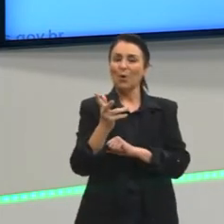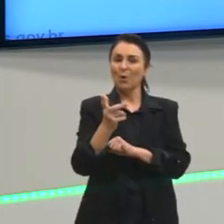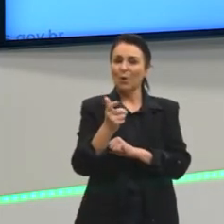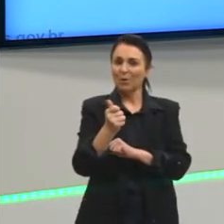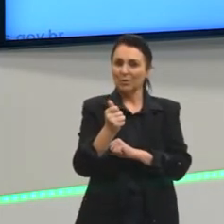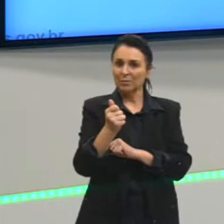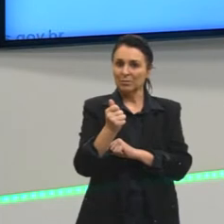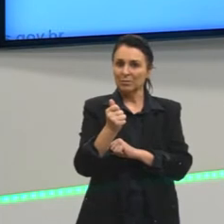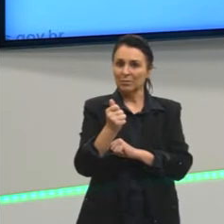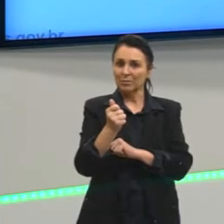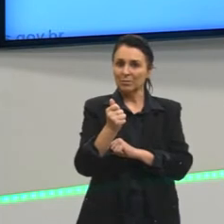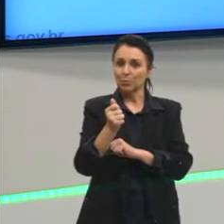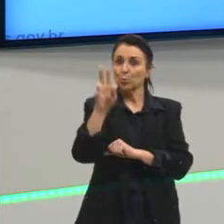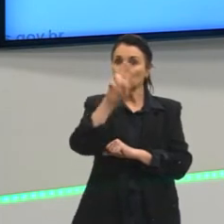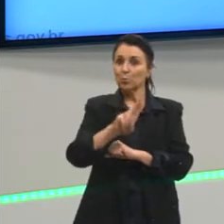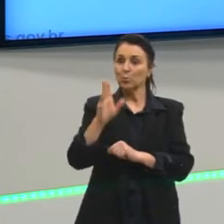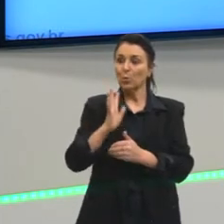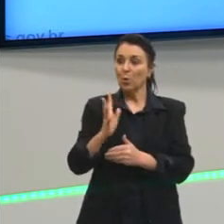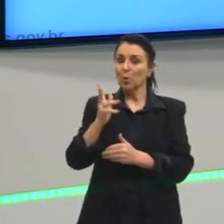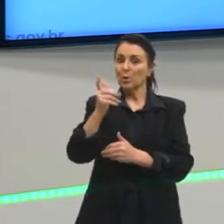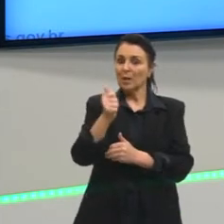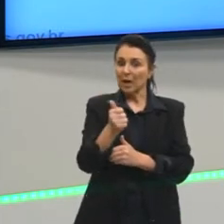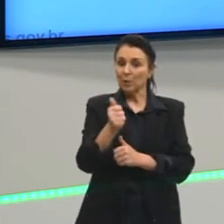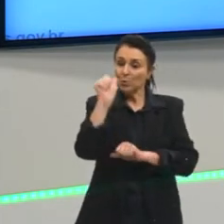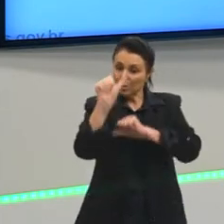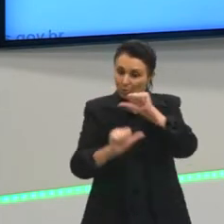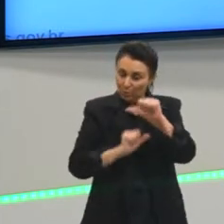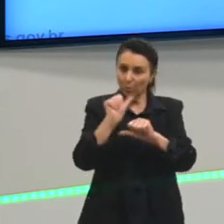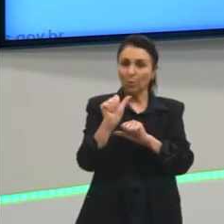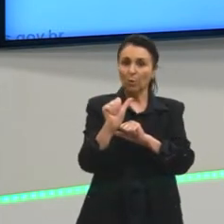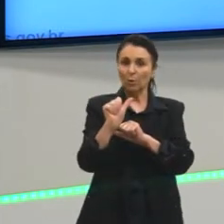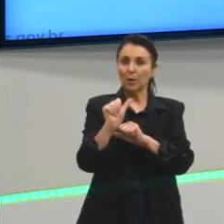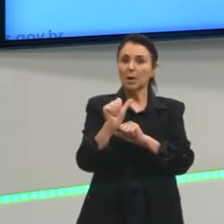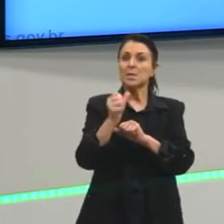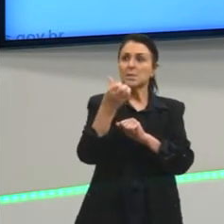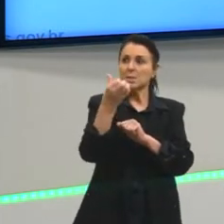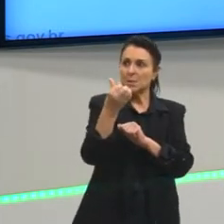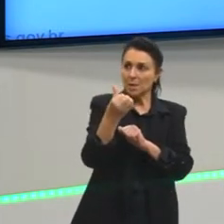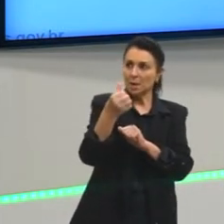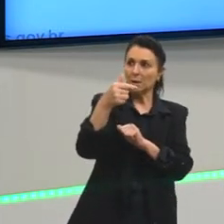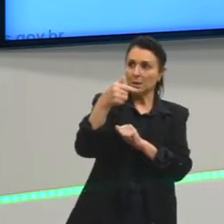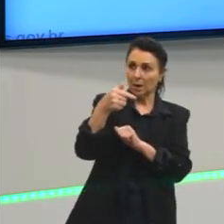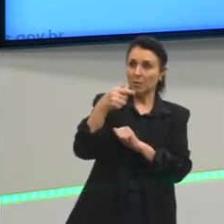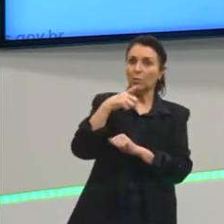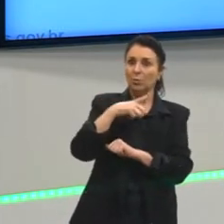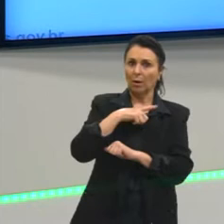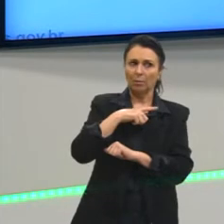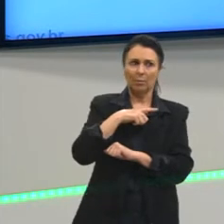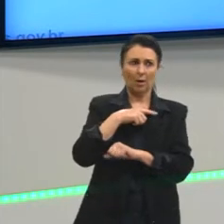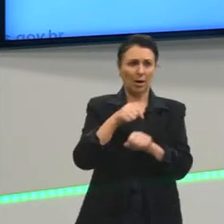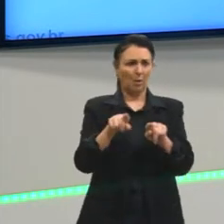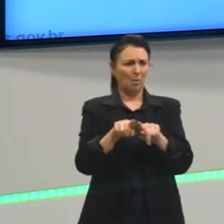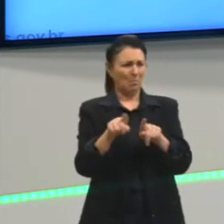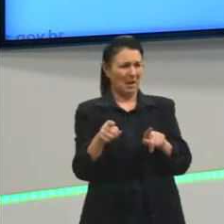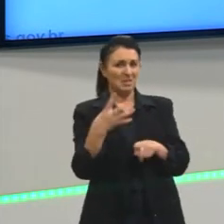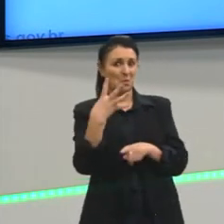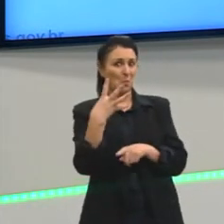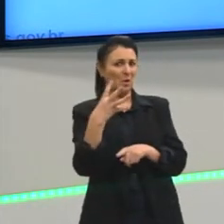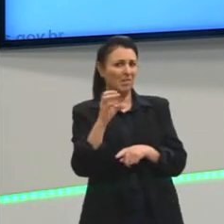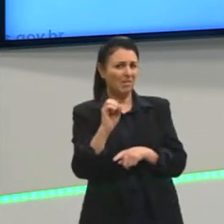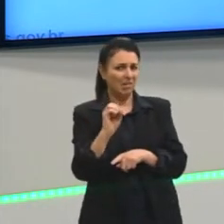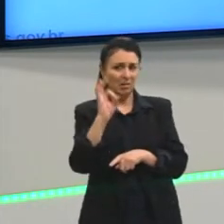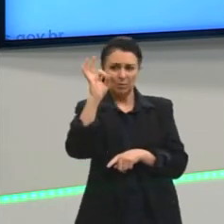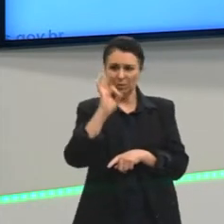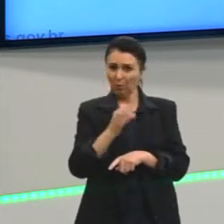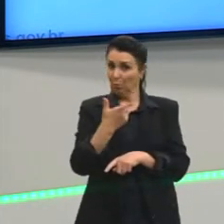relacionado a isso, porque a gente está em 2022 e o que que está acontecendo? Quase 50%